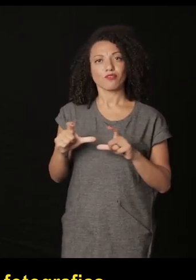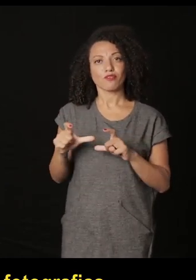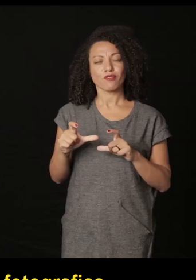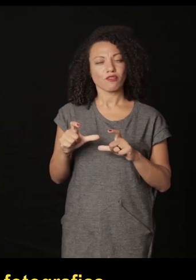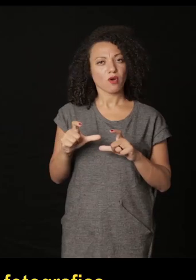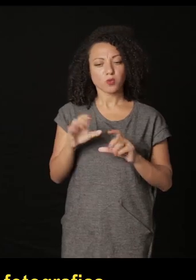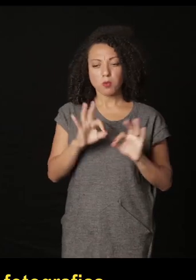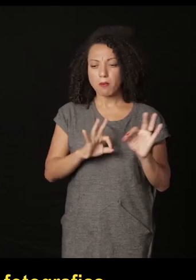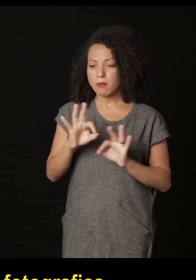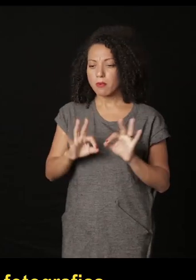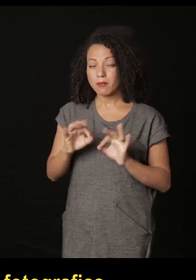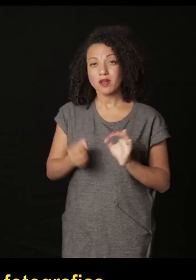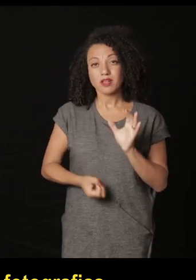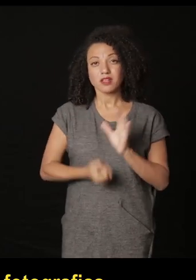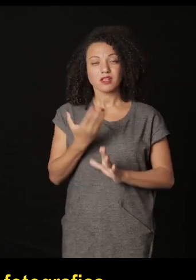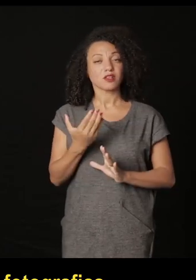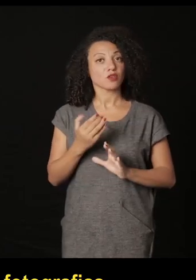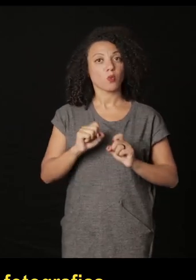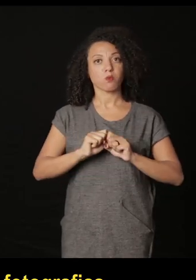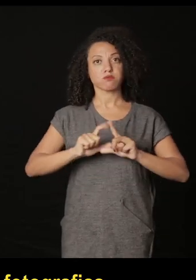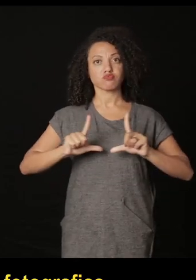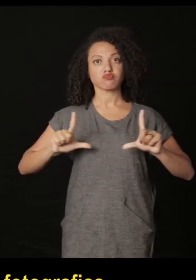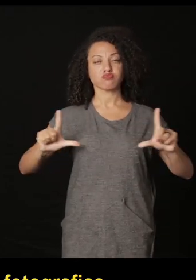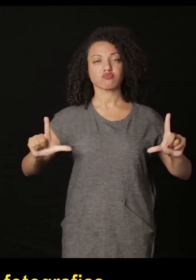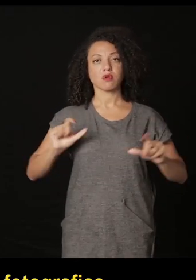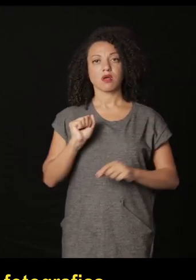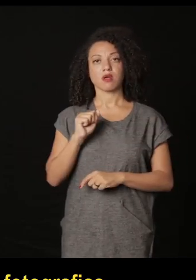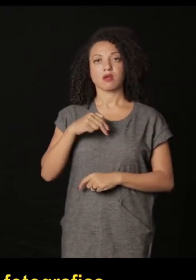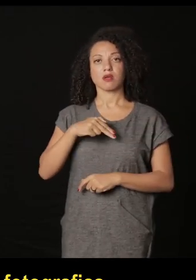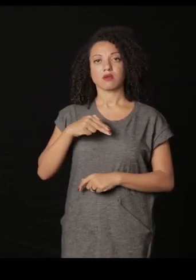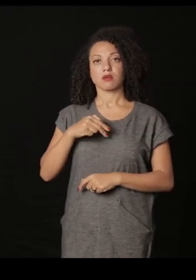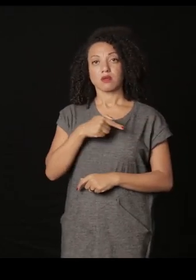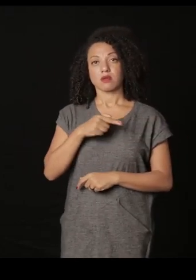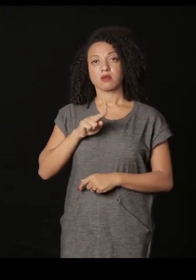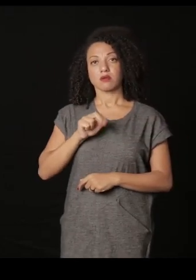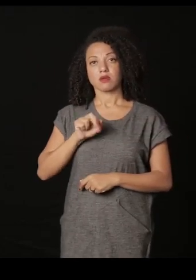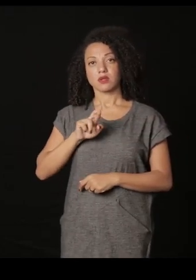com essas fotografias e as feitas em aquarelas muito grandes